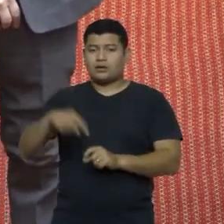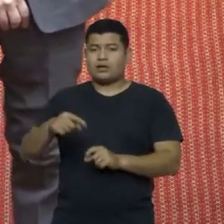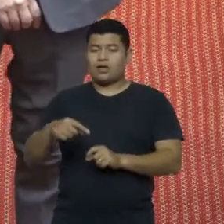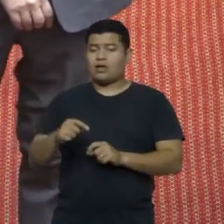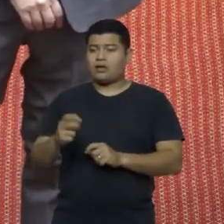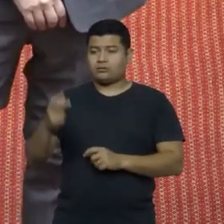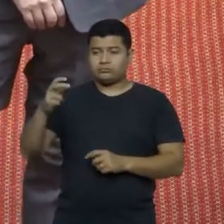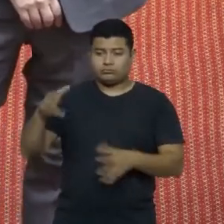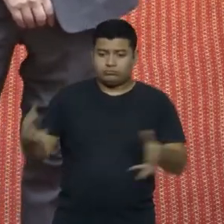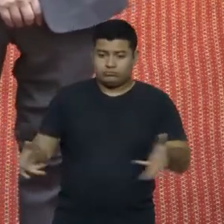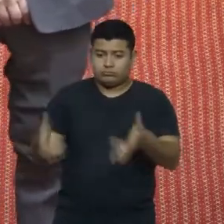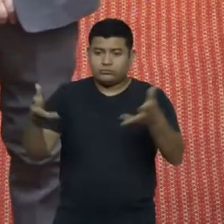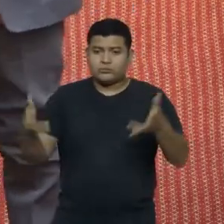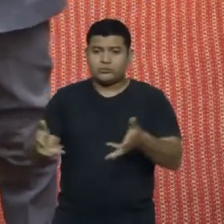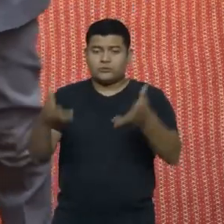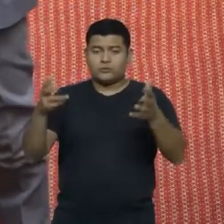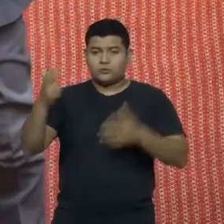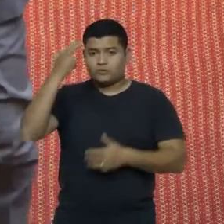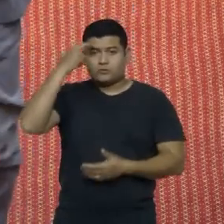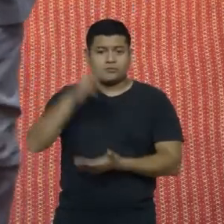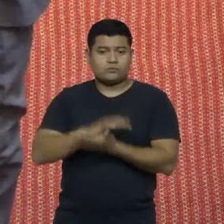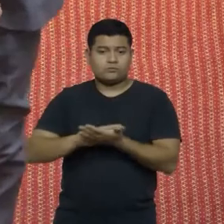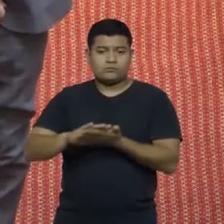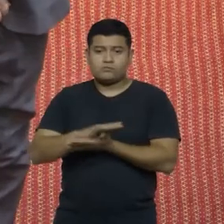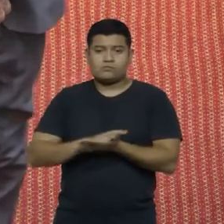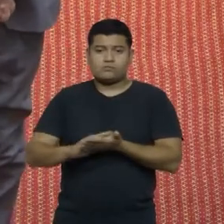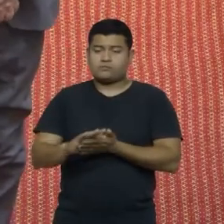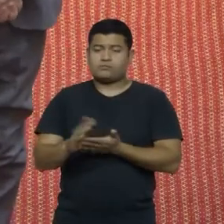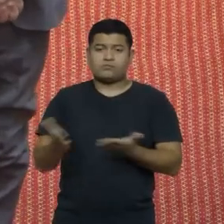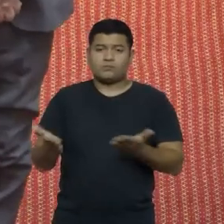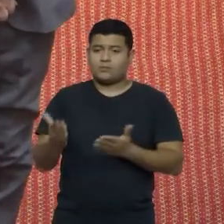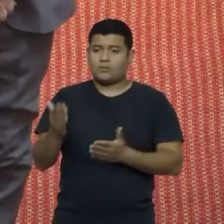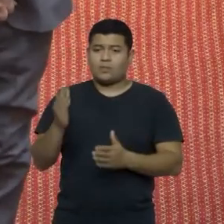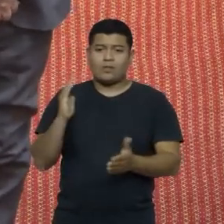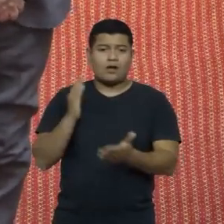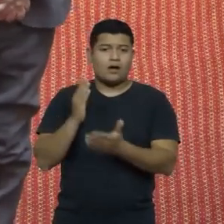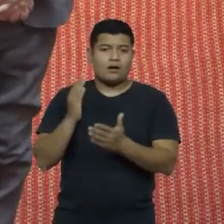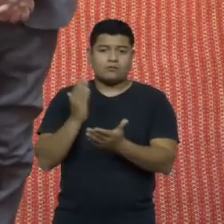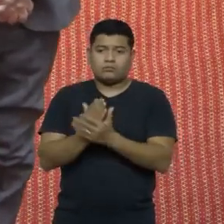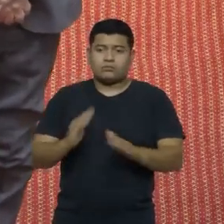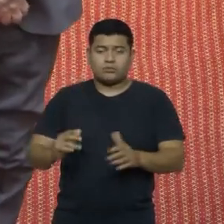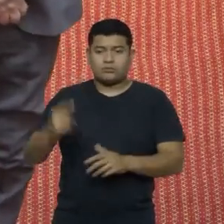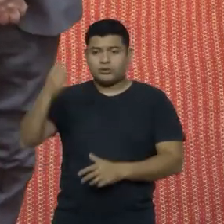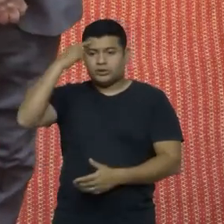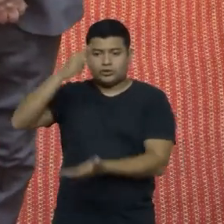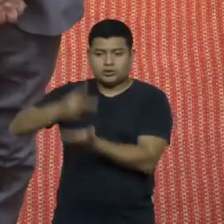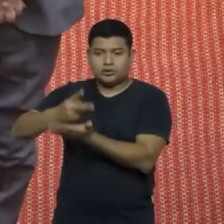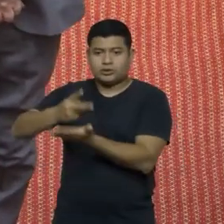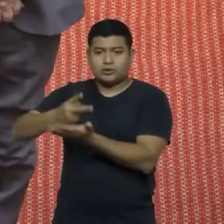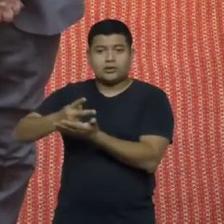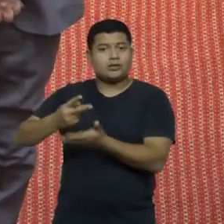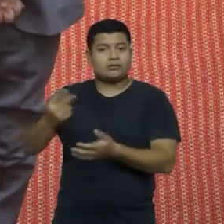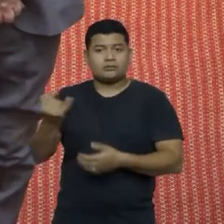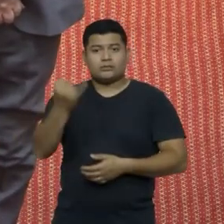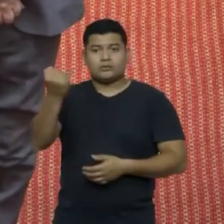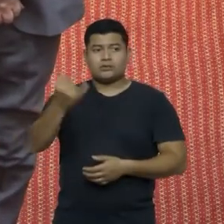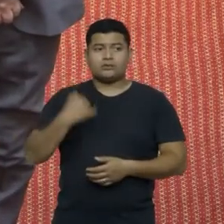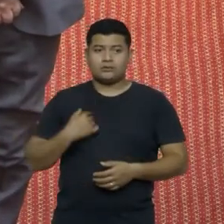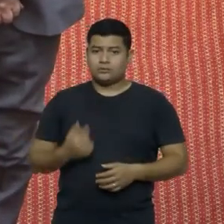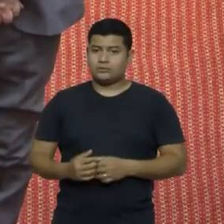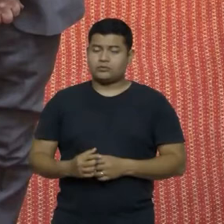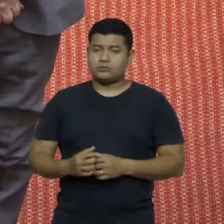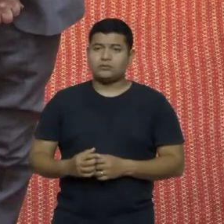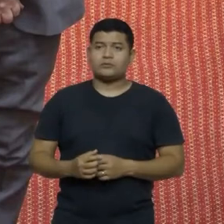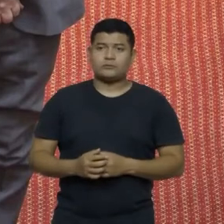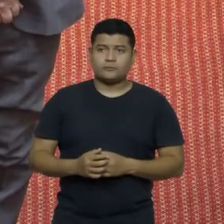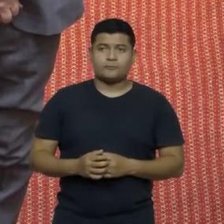cultivar as tradições, exterminar o conservadorismo em uma região, mantenham ela tão saudáveis,